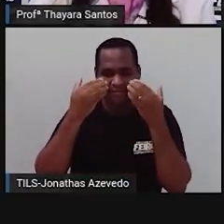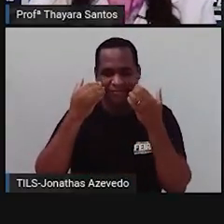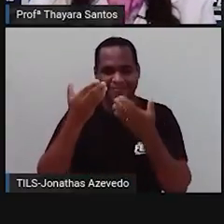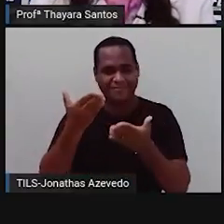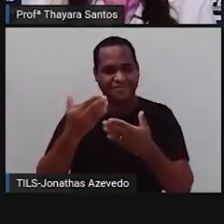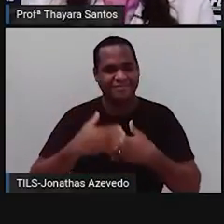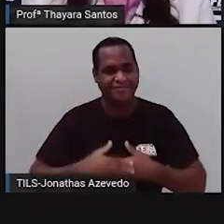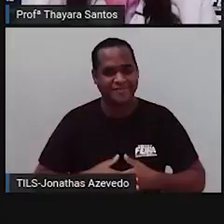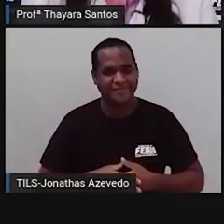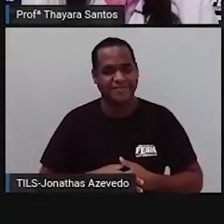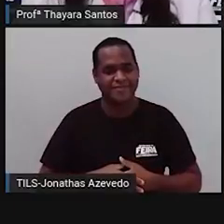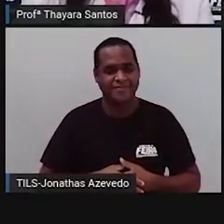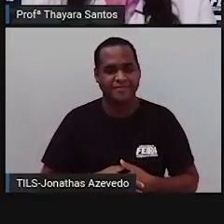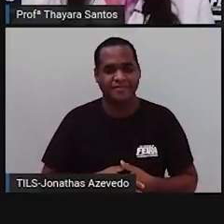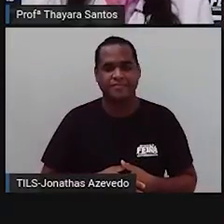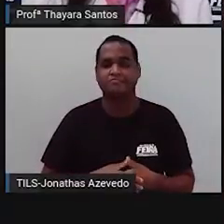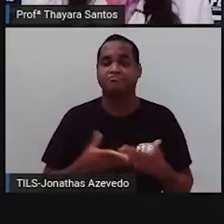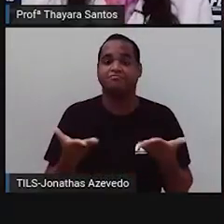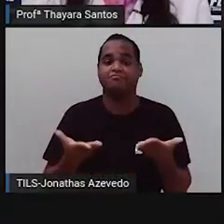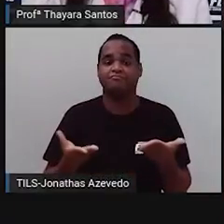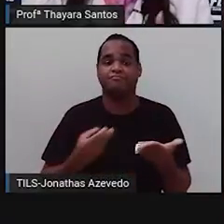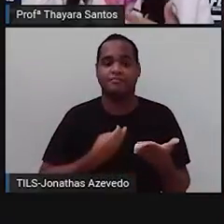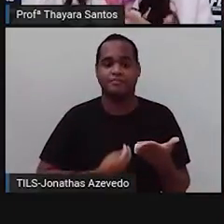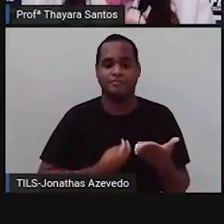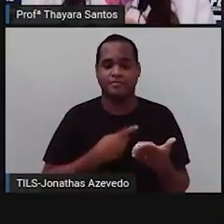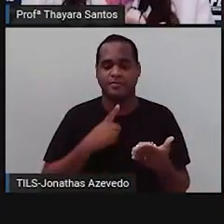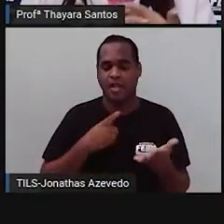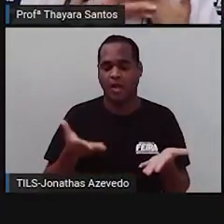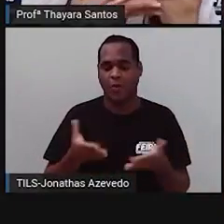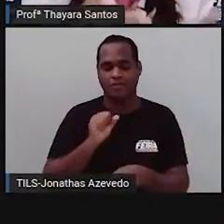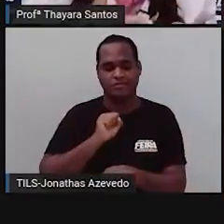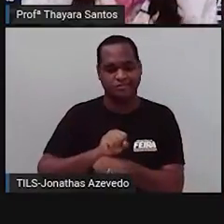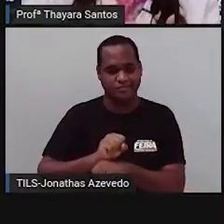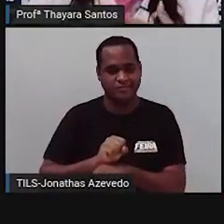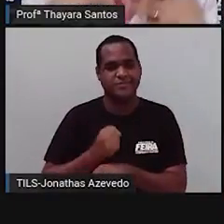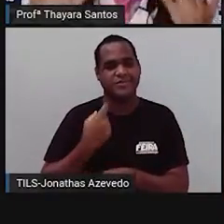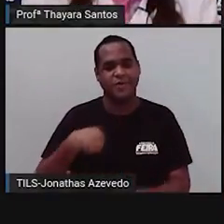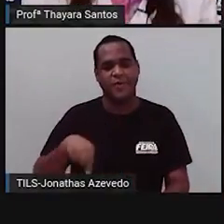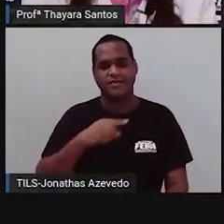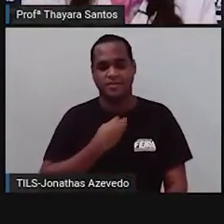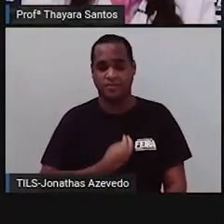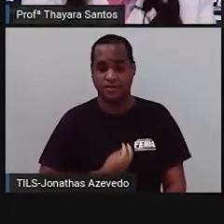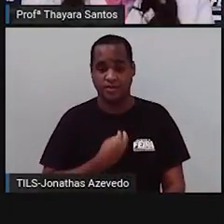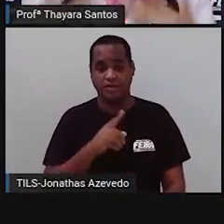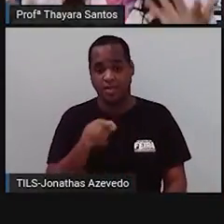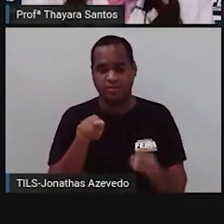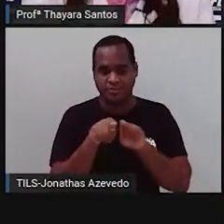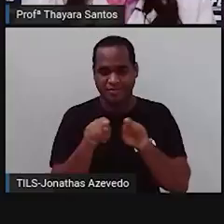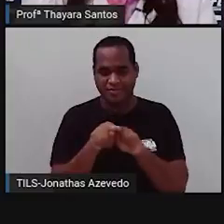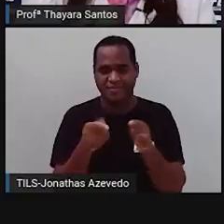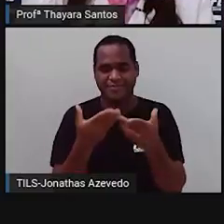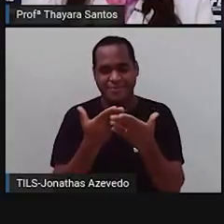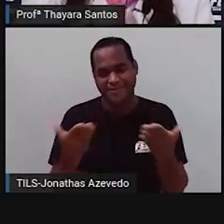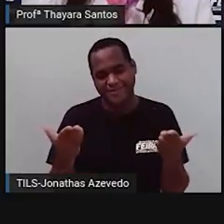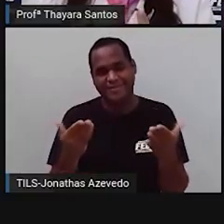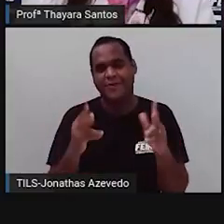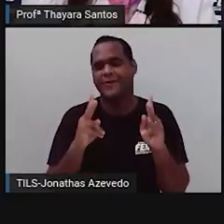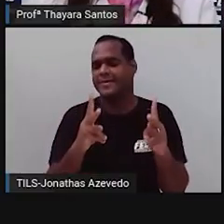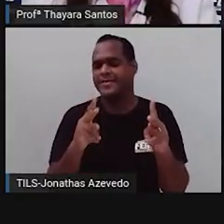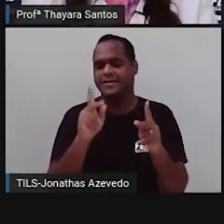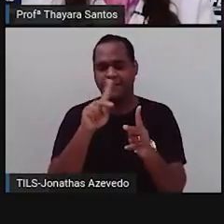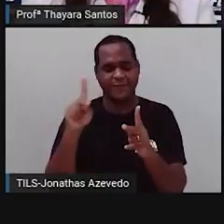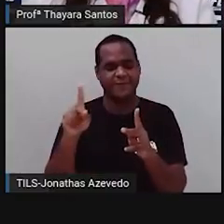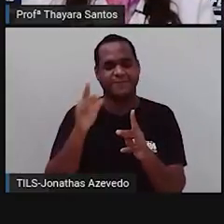coisas. E por hoje, nós vamos ficar por aqui, nós aqui e vocês, né? Mas vocês vão continuar com os